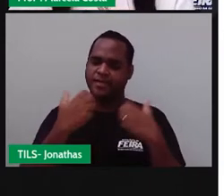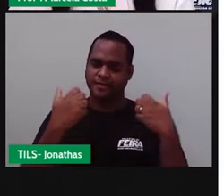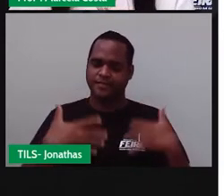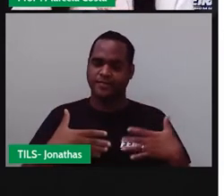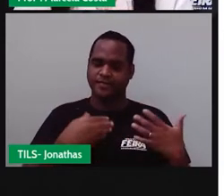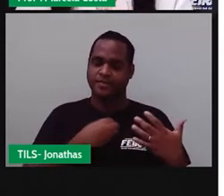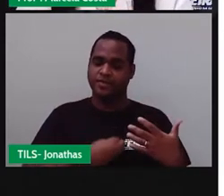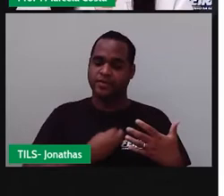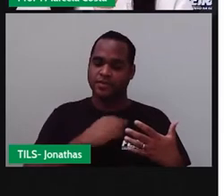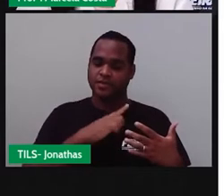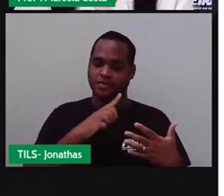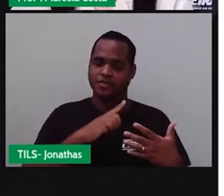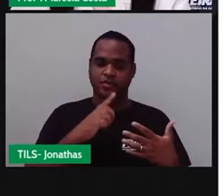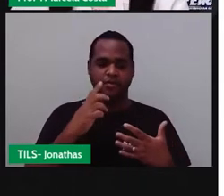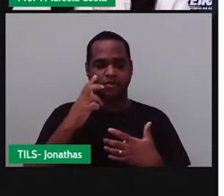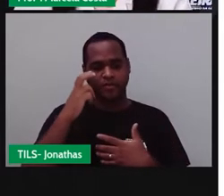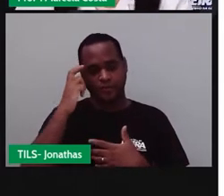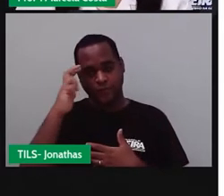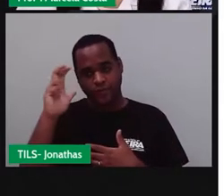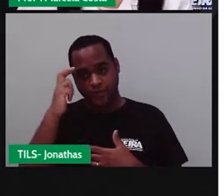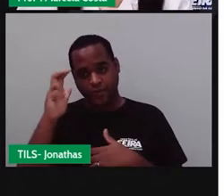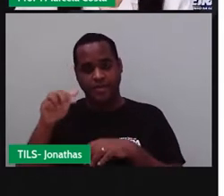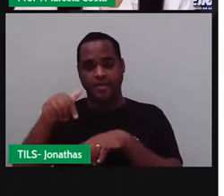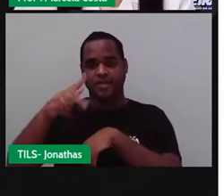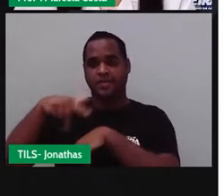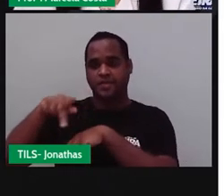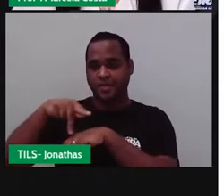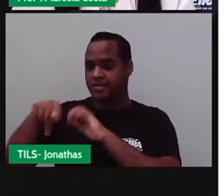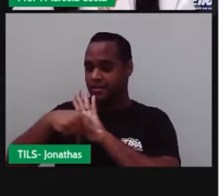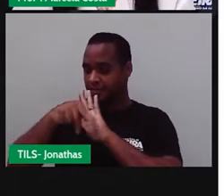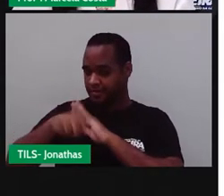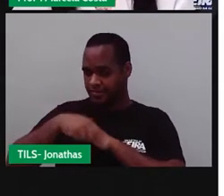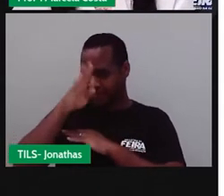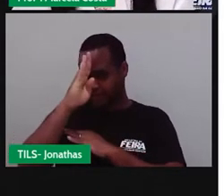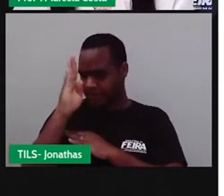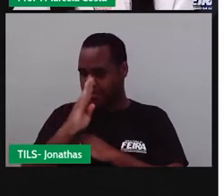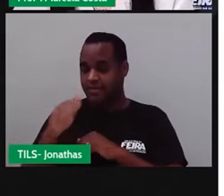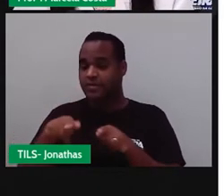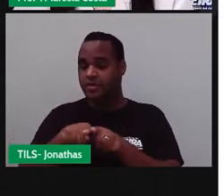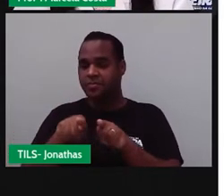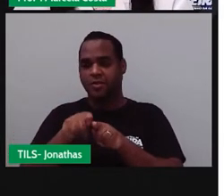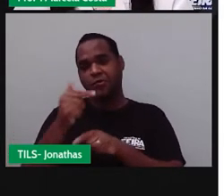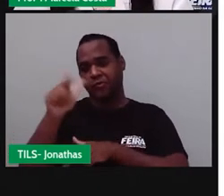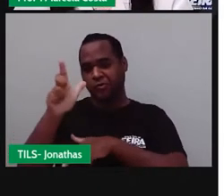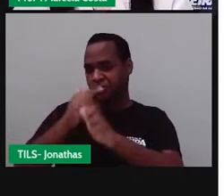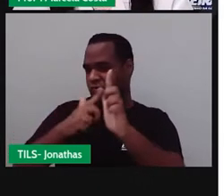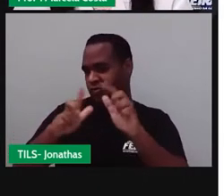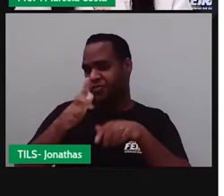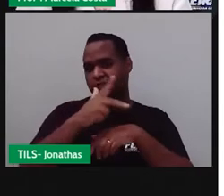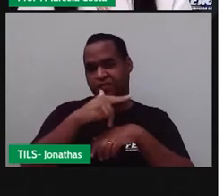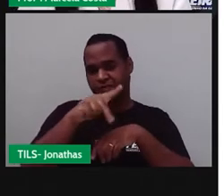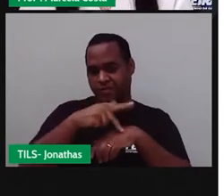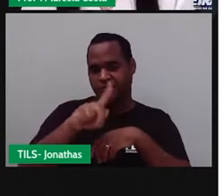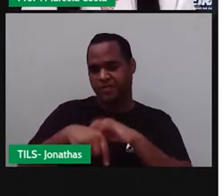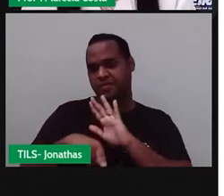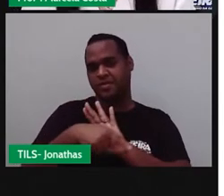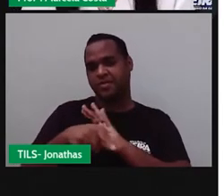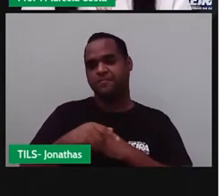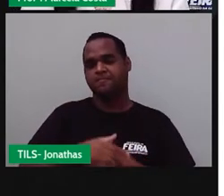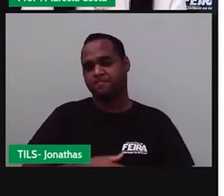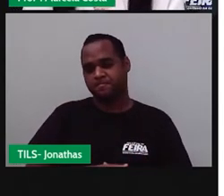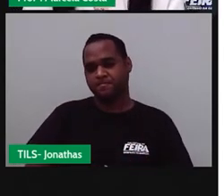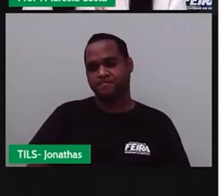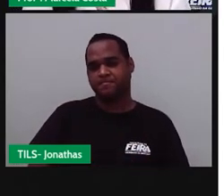todas as culturas. Tanto brasileira, quanto estrangeira. E